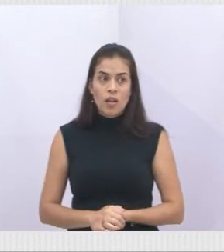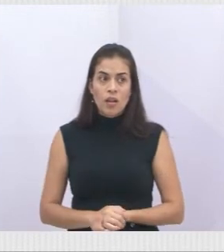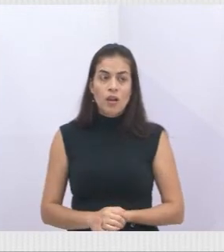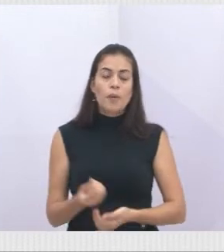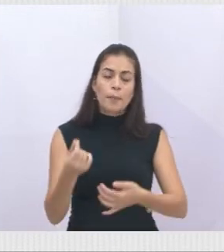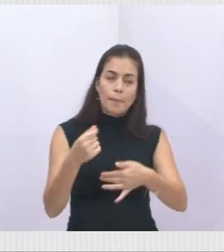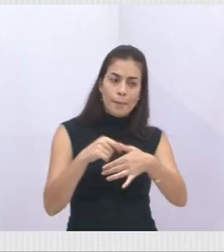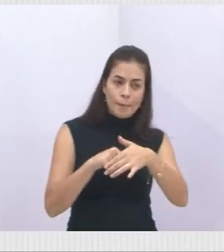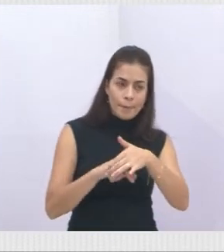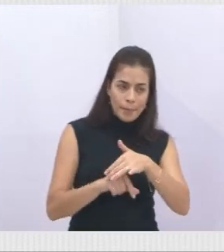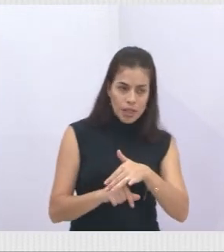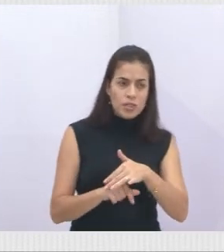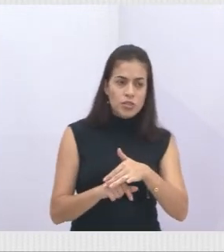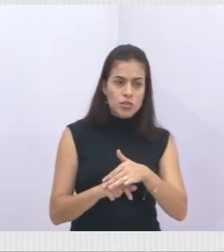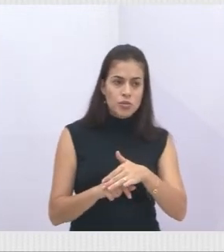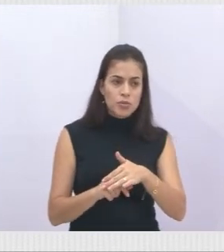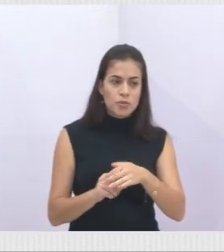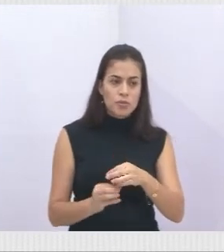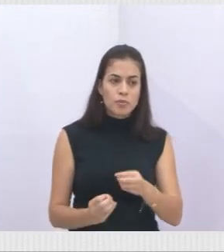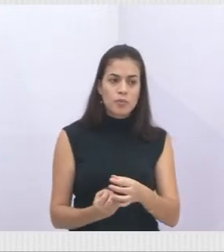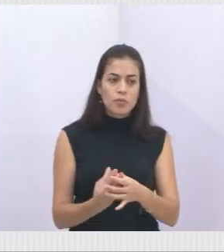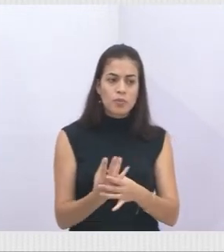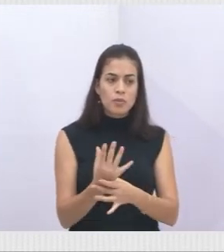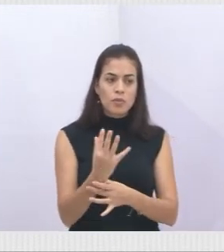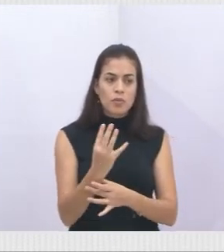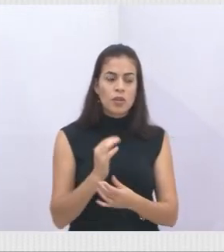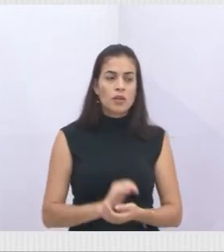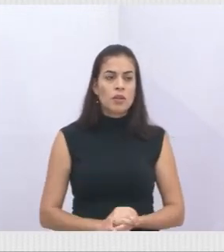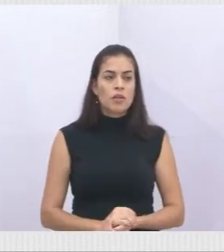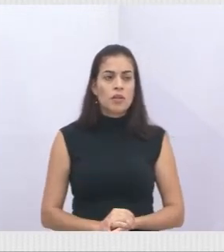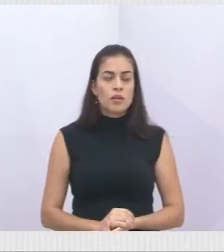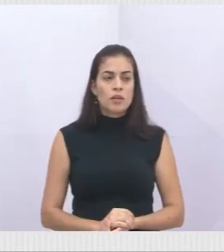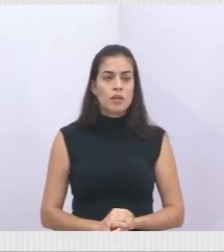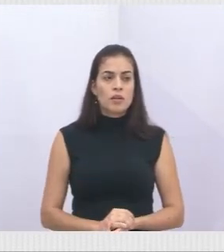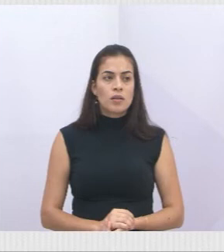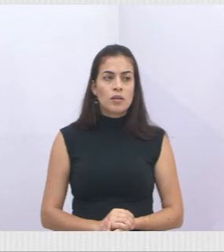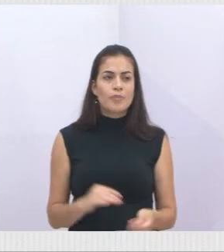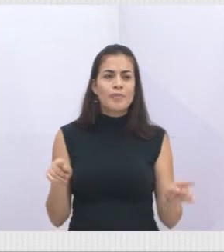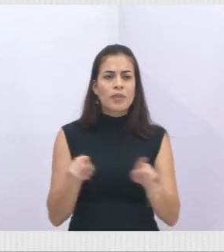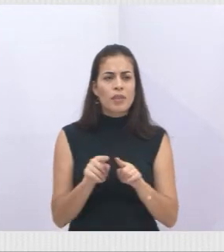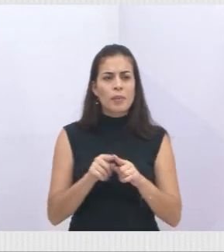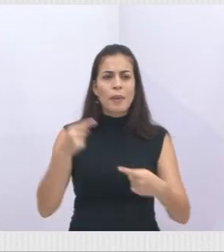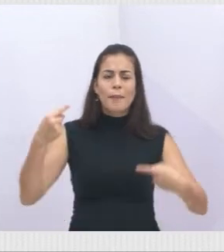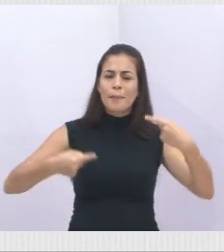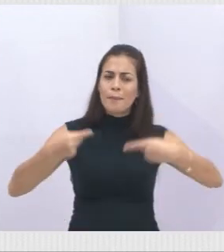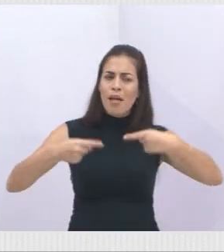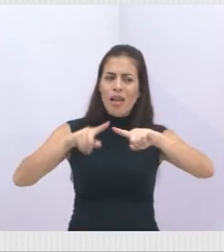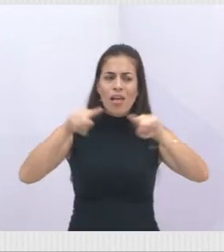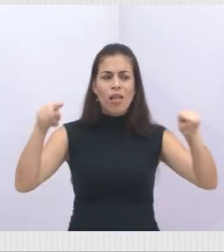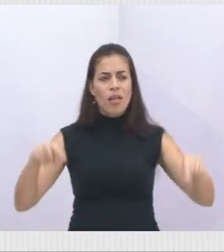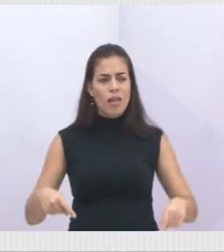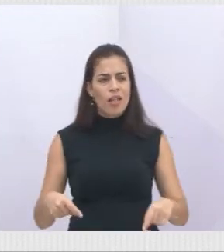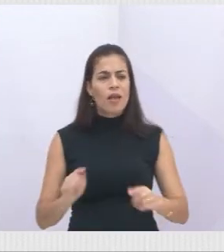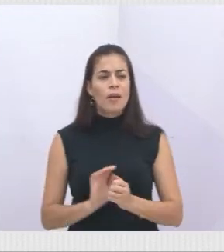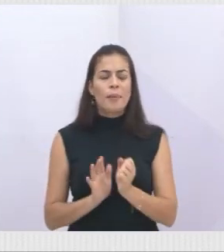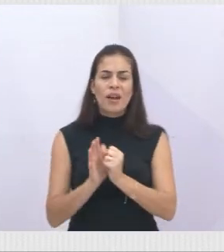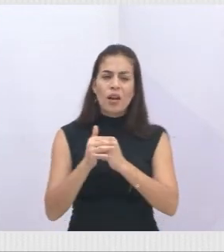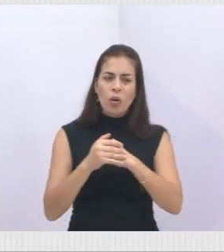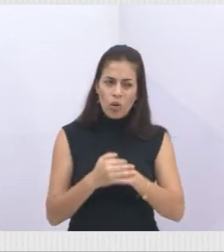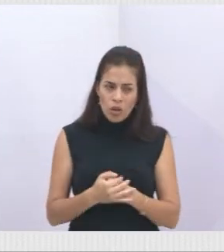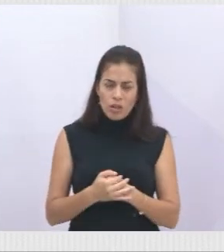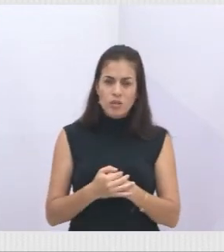plantio, é a gente desenvolver uma política pública de conservação de recursos hídricos através do